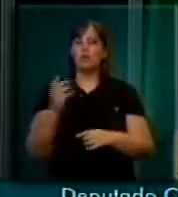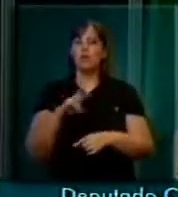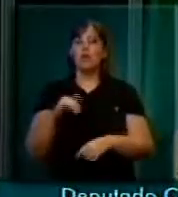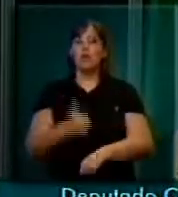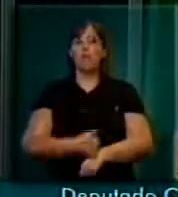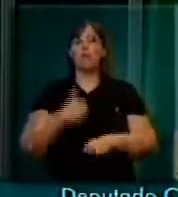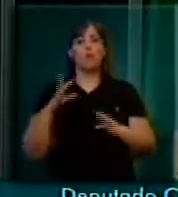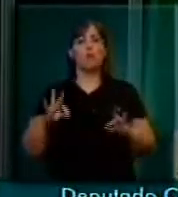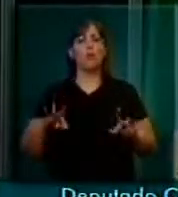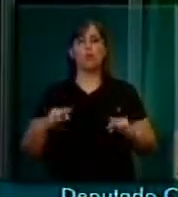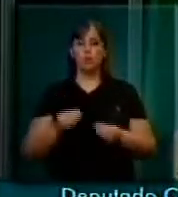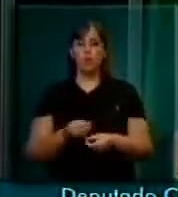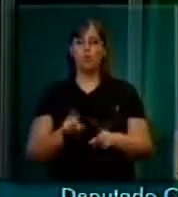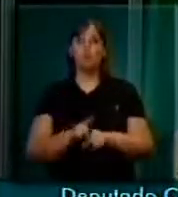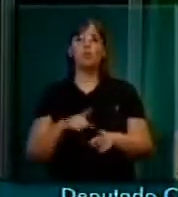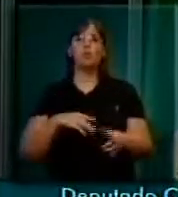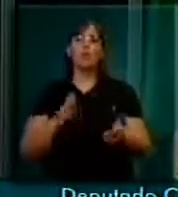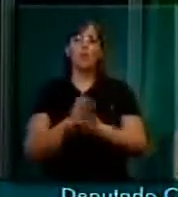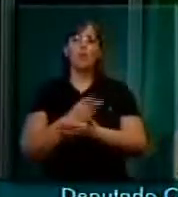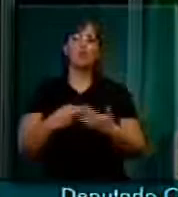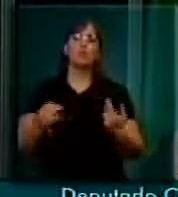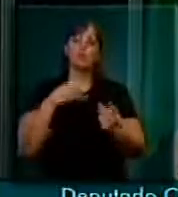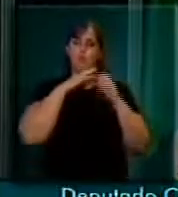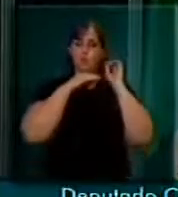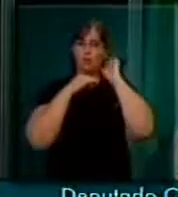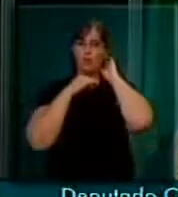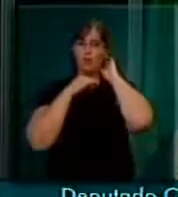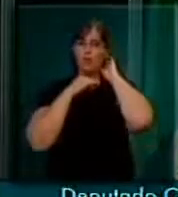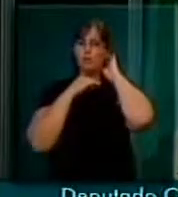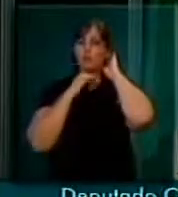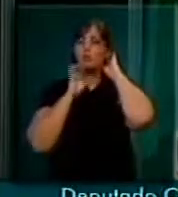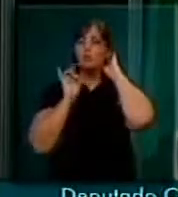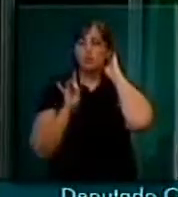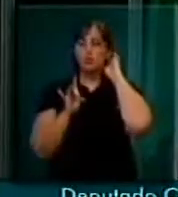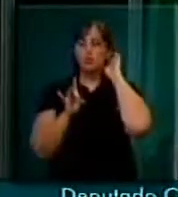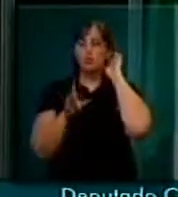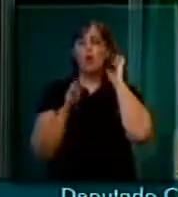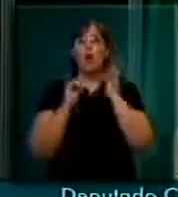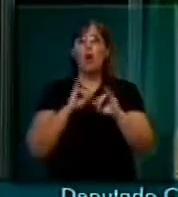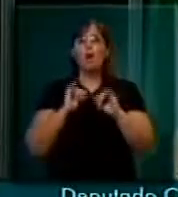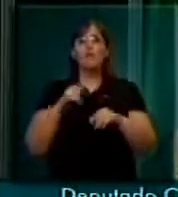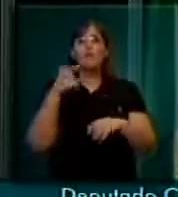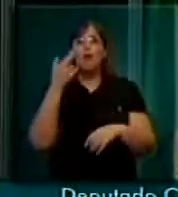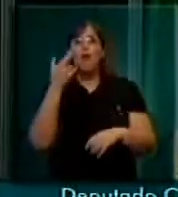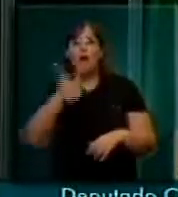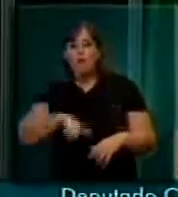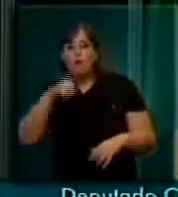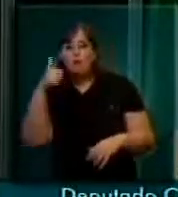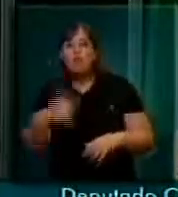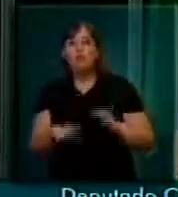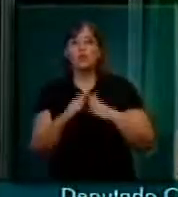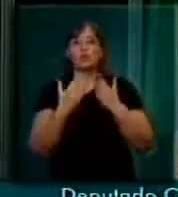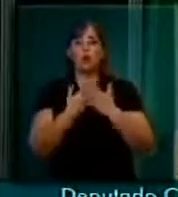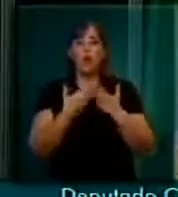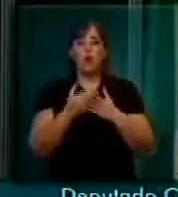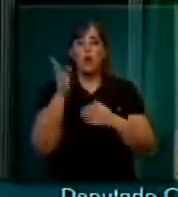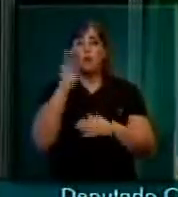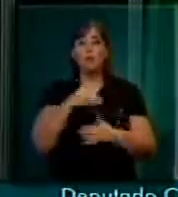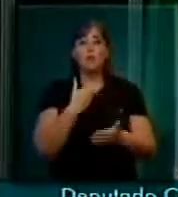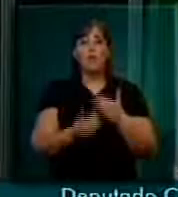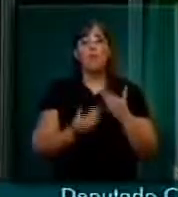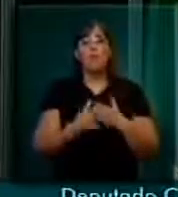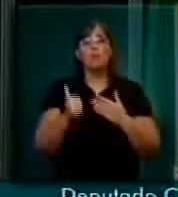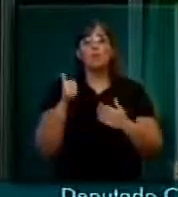até algumas referências negativas para nós. Só no que se refere à repetência e evasão escolar, o Brasil perde por ano